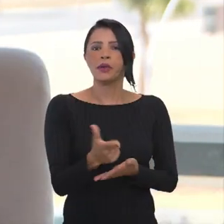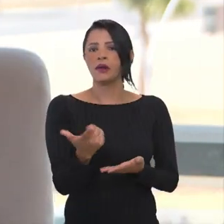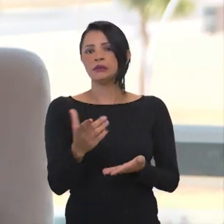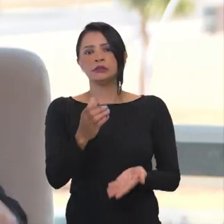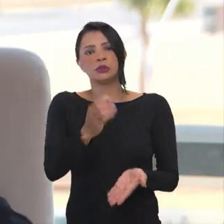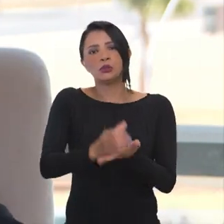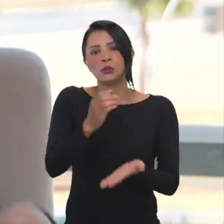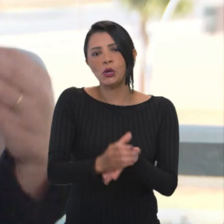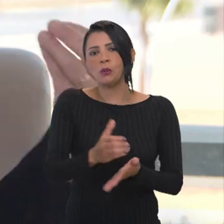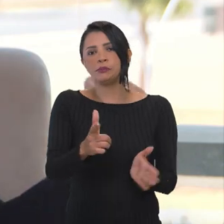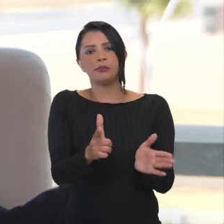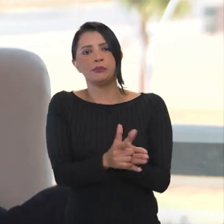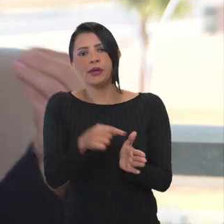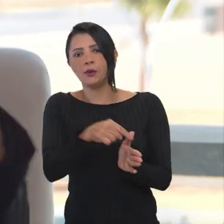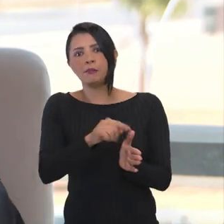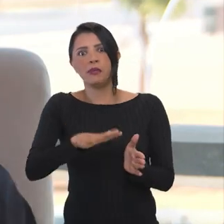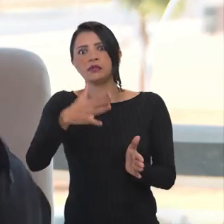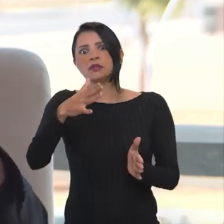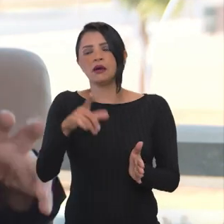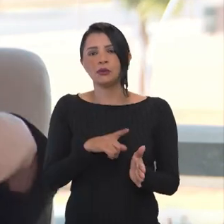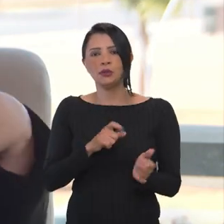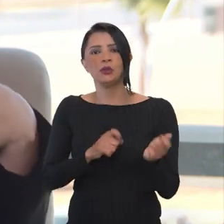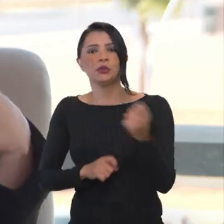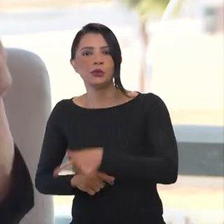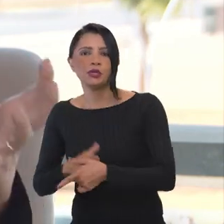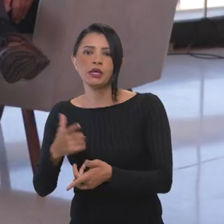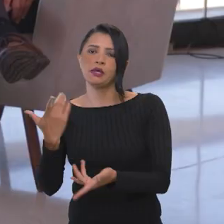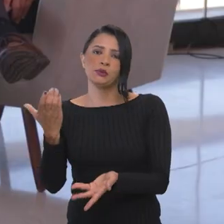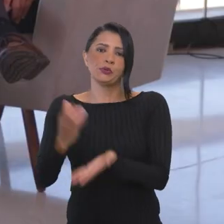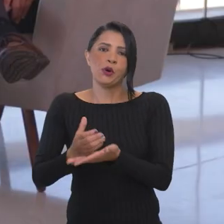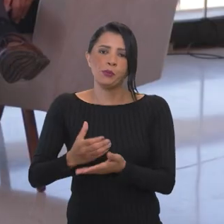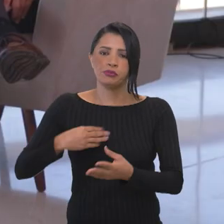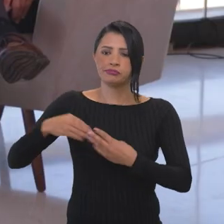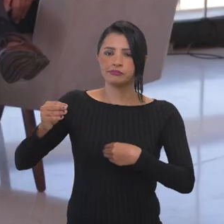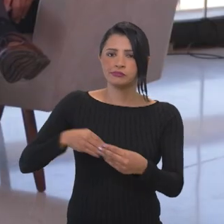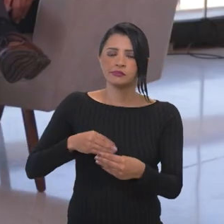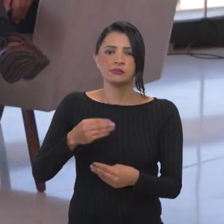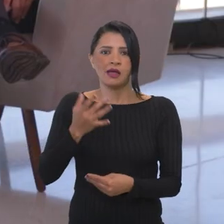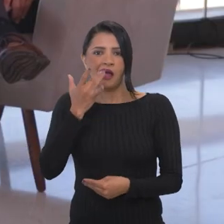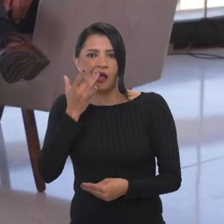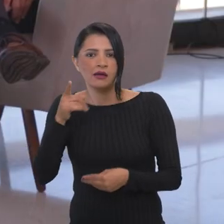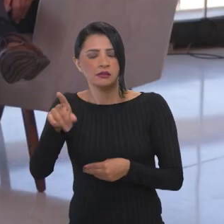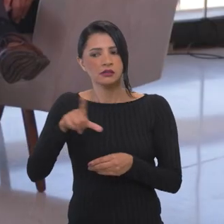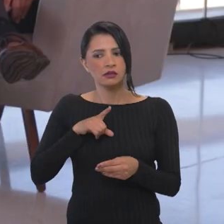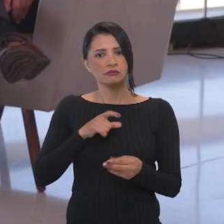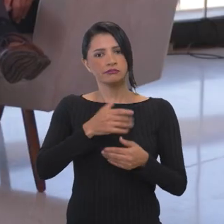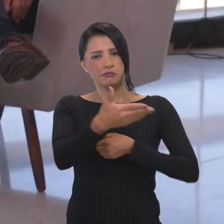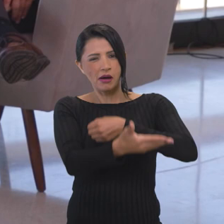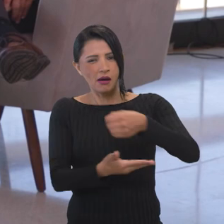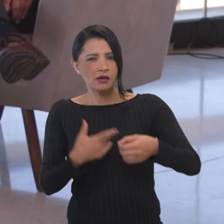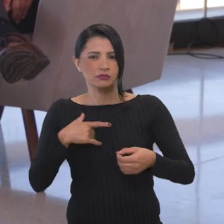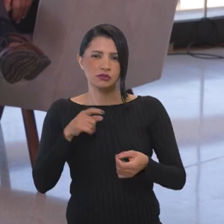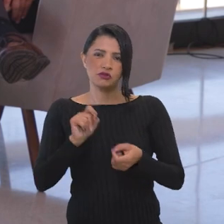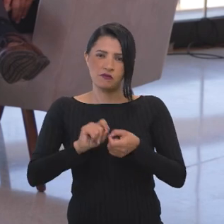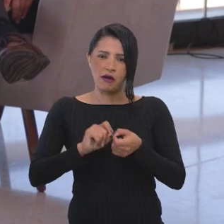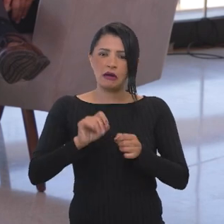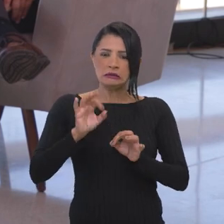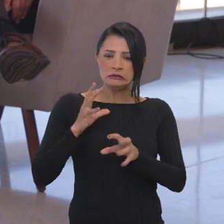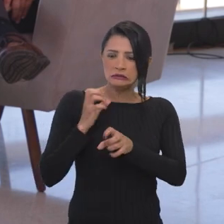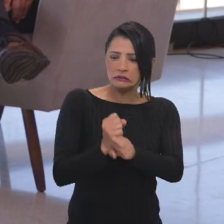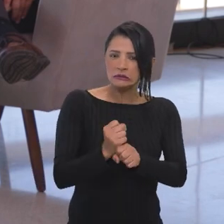copos de plástico, porque copos de papel é um pouco mais caro. Então, tem coisas básicas de como é a faz compras sustentáveis. A está fazendo um projeto